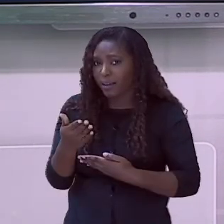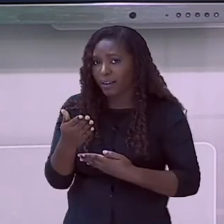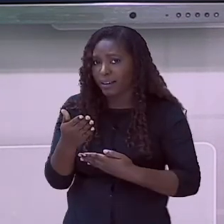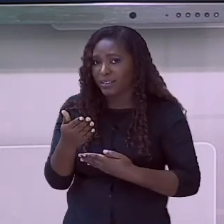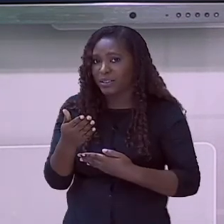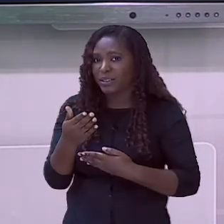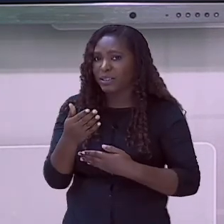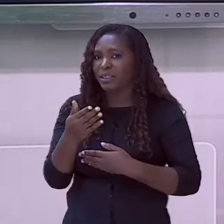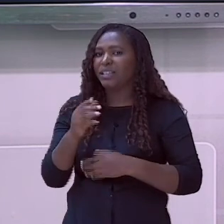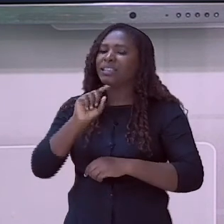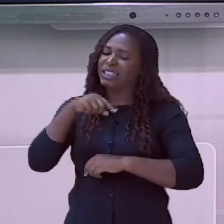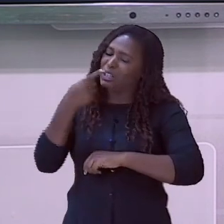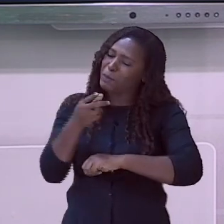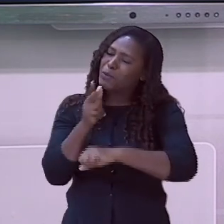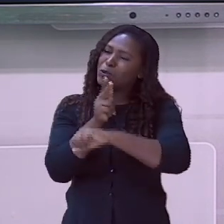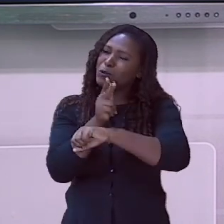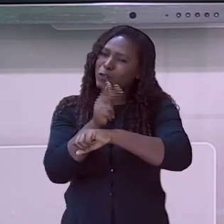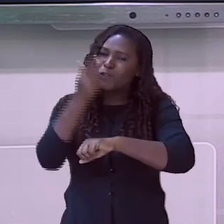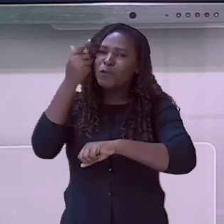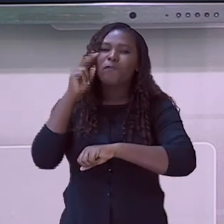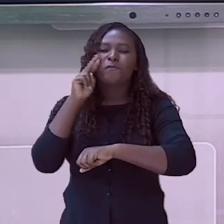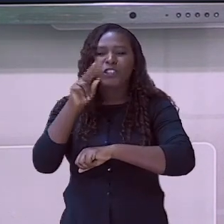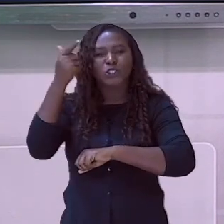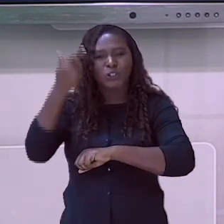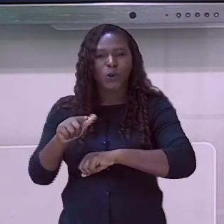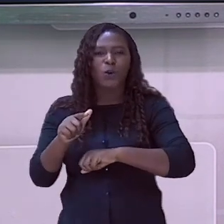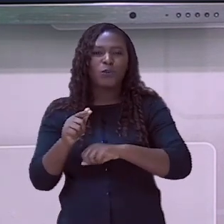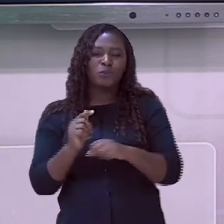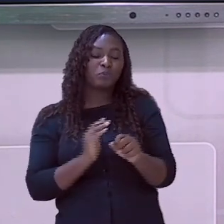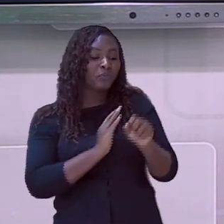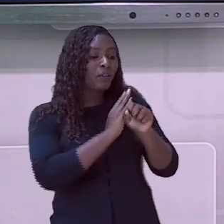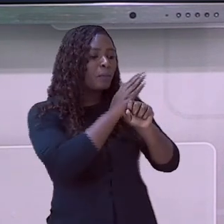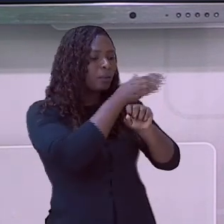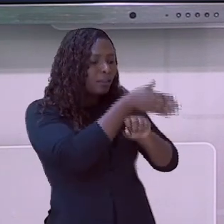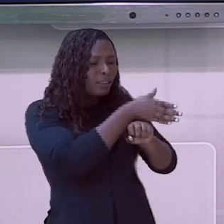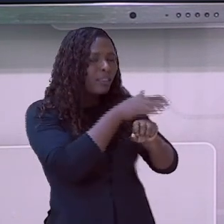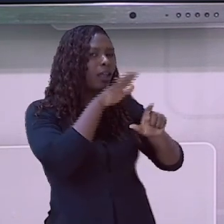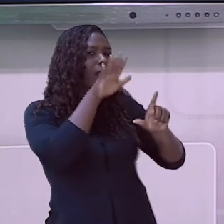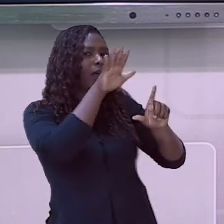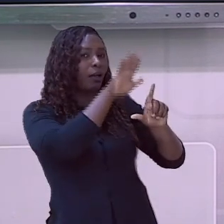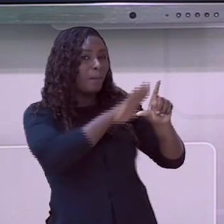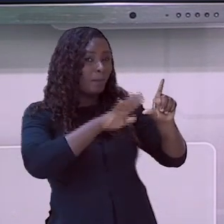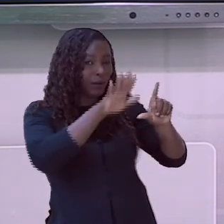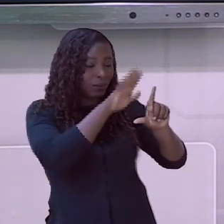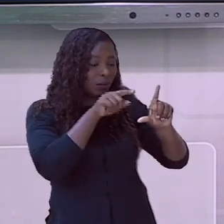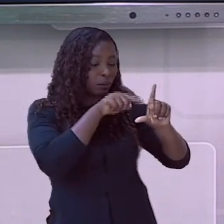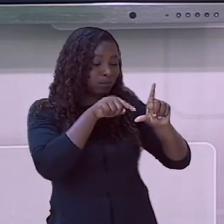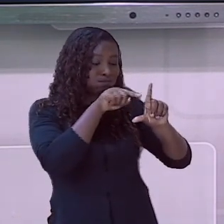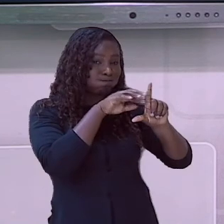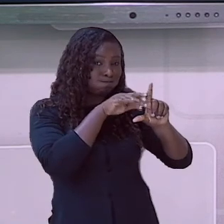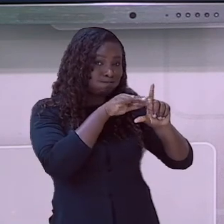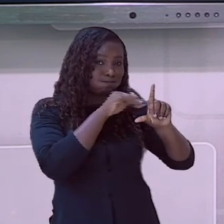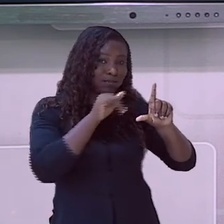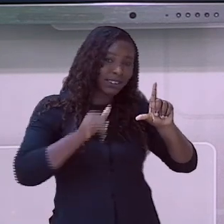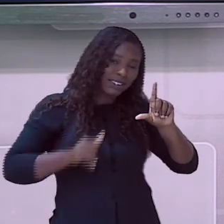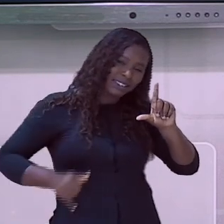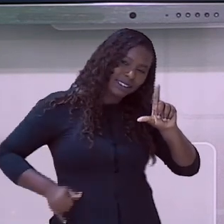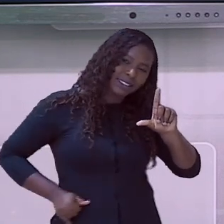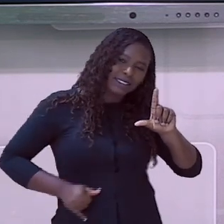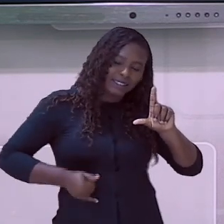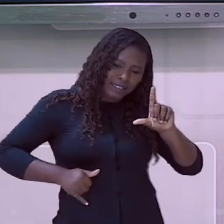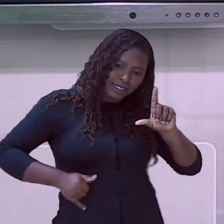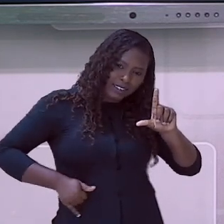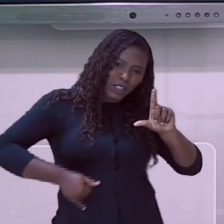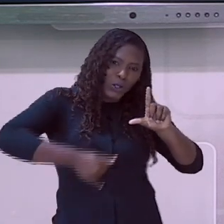nos vemos no próximo vídeo. E para acessar nossas atividades na plataforma SmedGV, aponte a câmera do seu